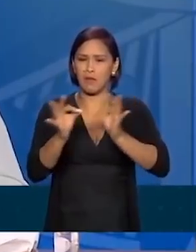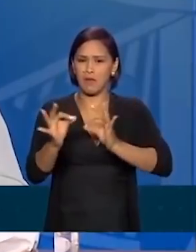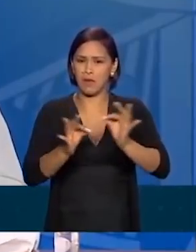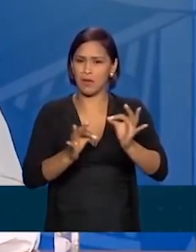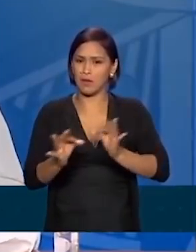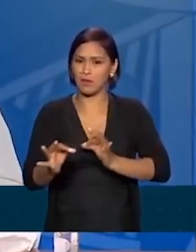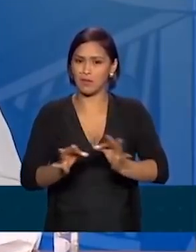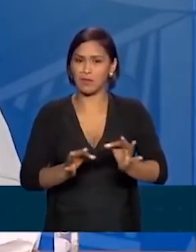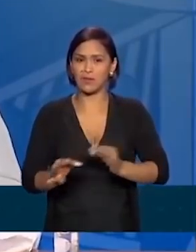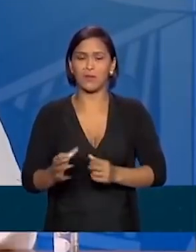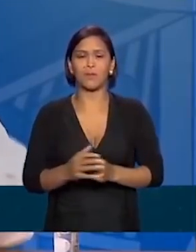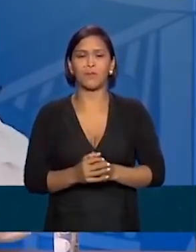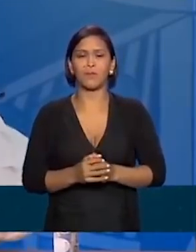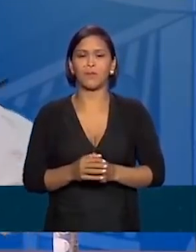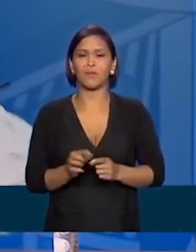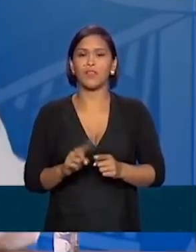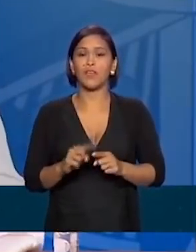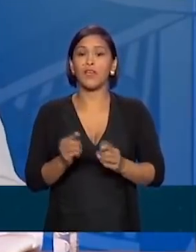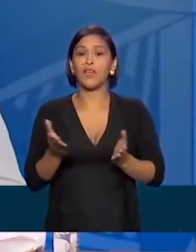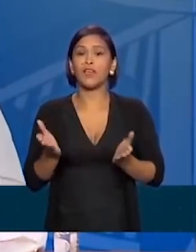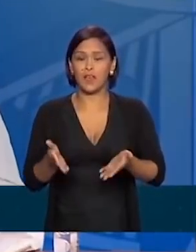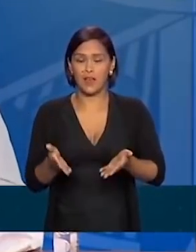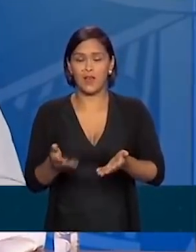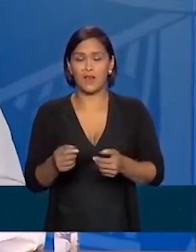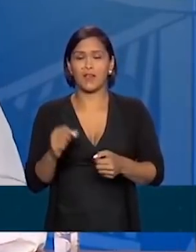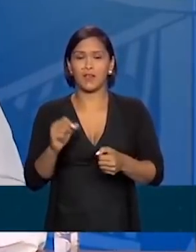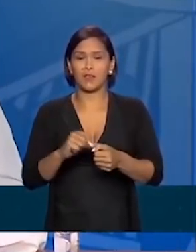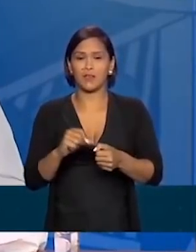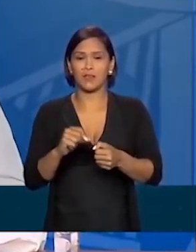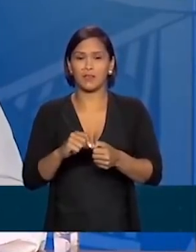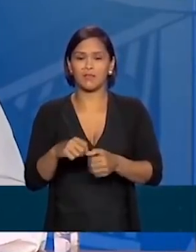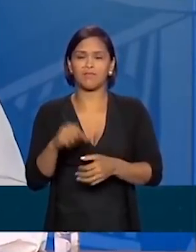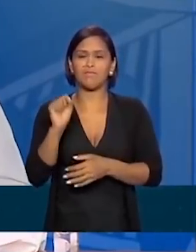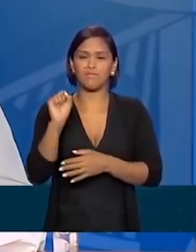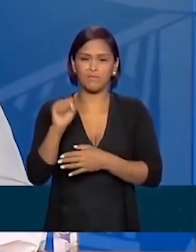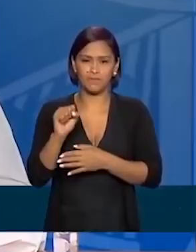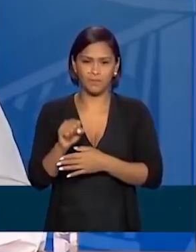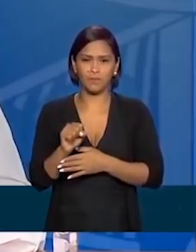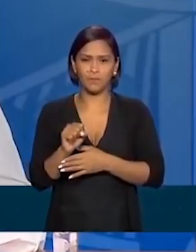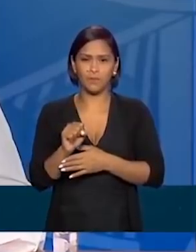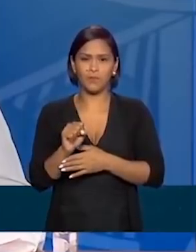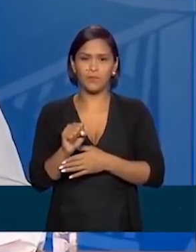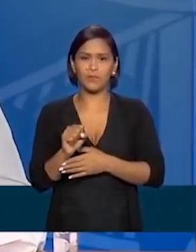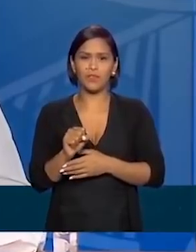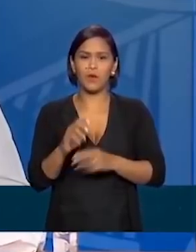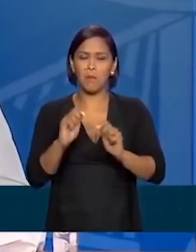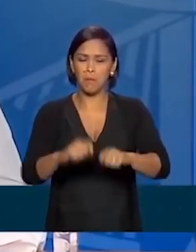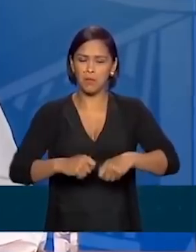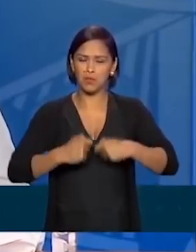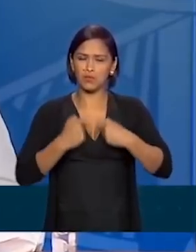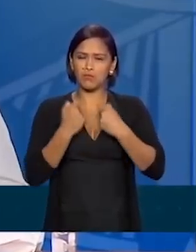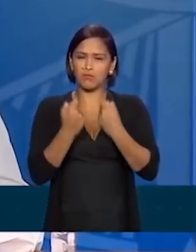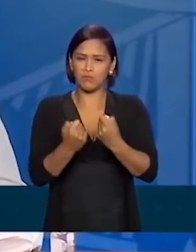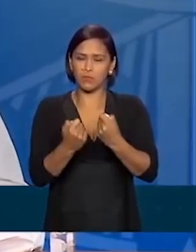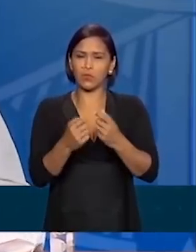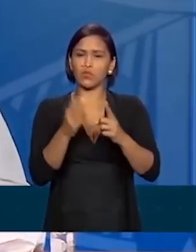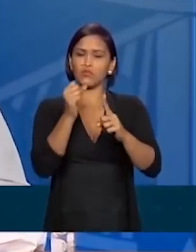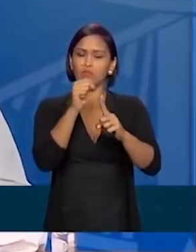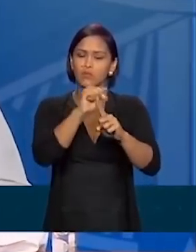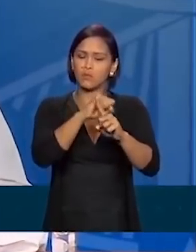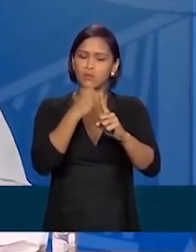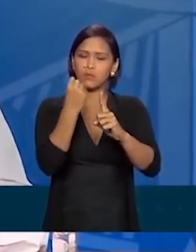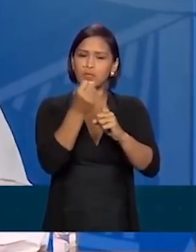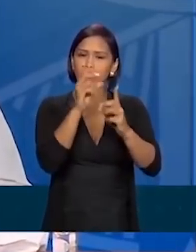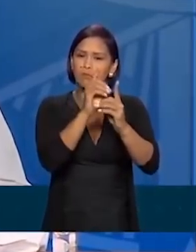E no momento, nós vamos fazer, sim, o máximo de distanciamento social, o máximo